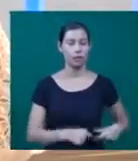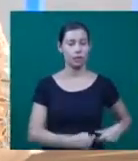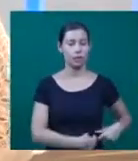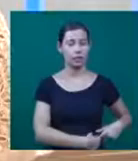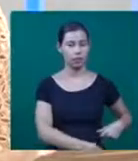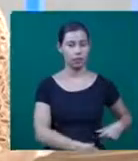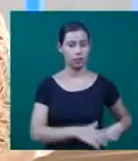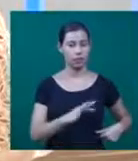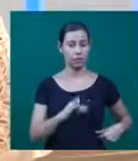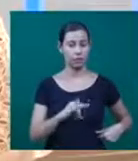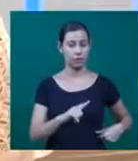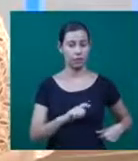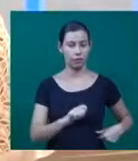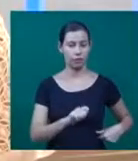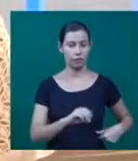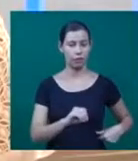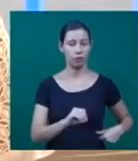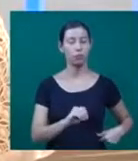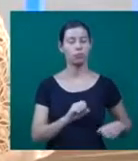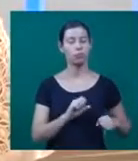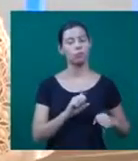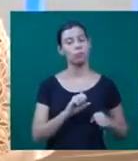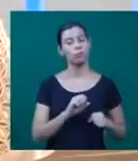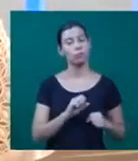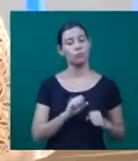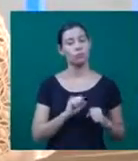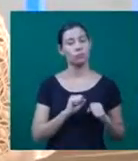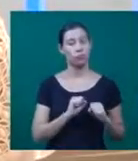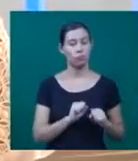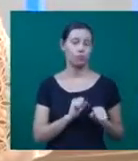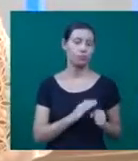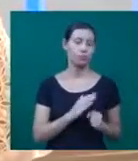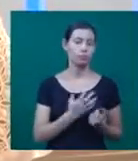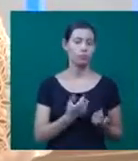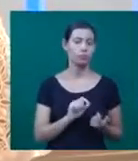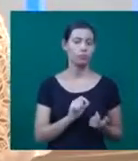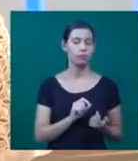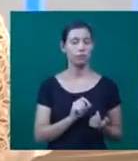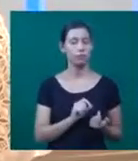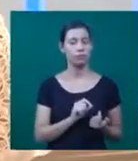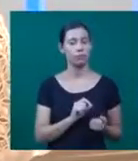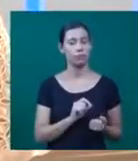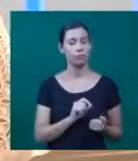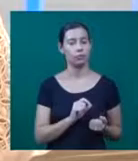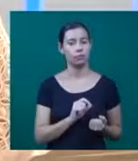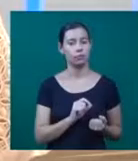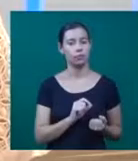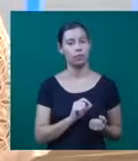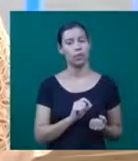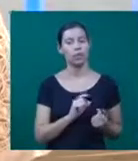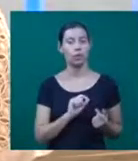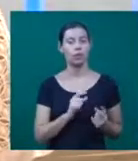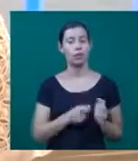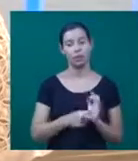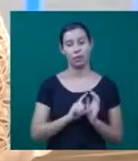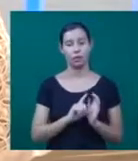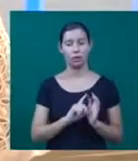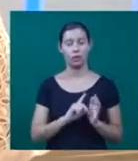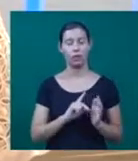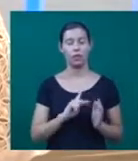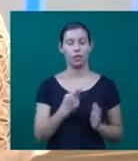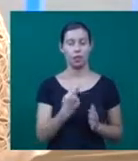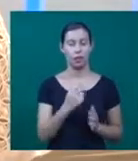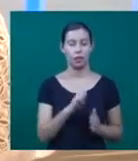a uma inflamação crônica no fígado também são causas do hepatocarcinoma, como é chamado o câncer de fígado. Então, as hepatites virais, B e C,